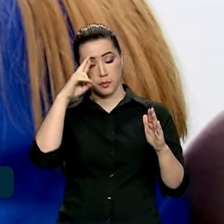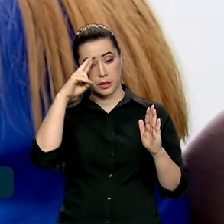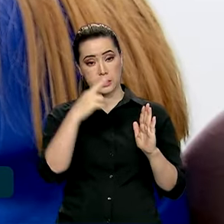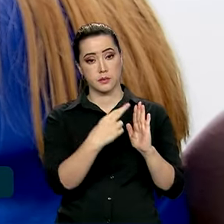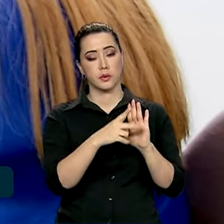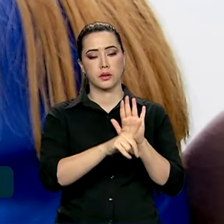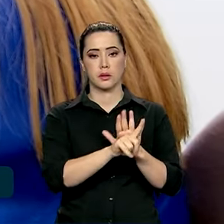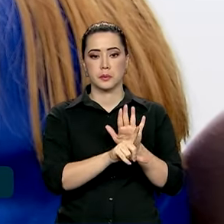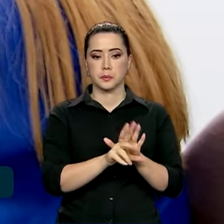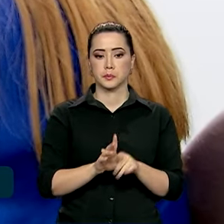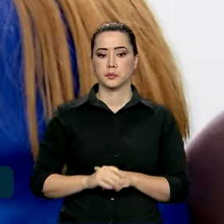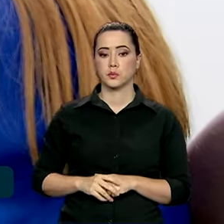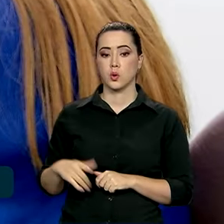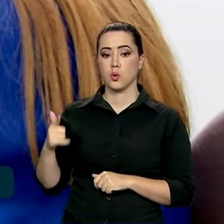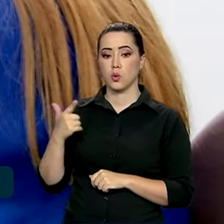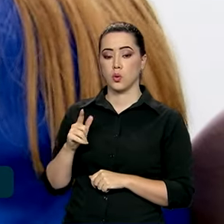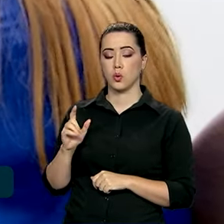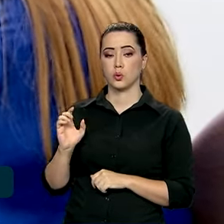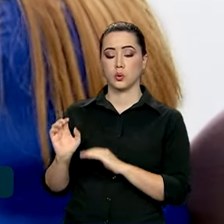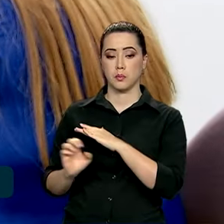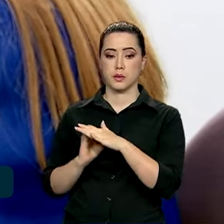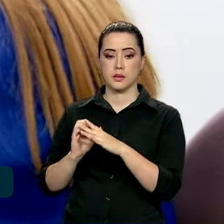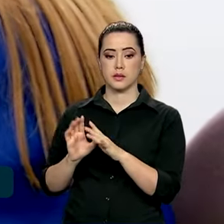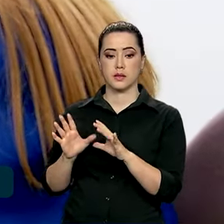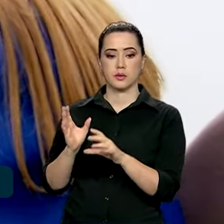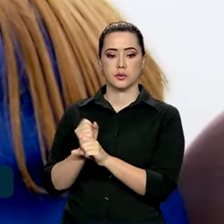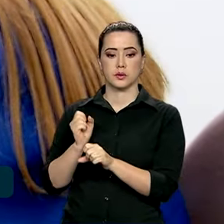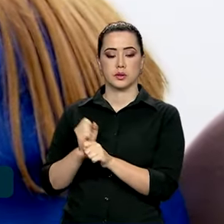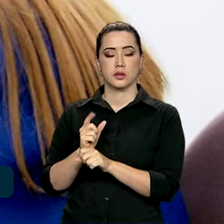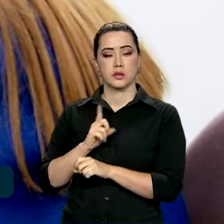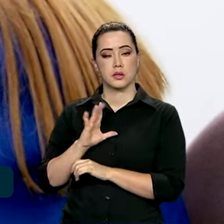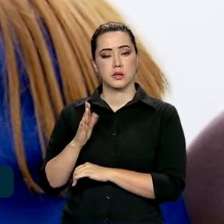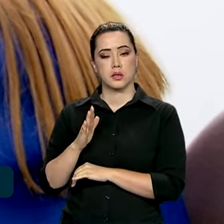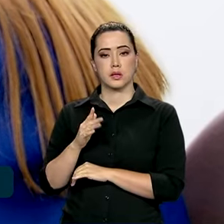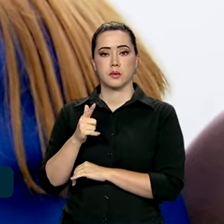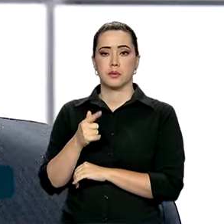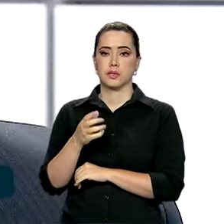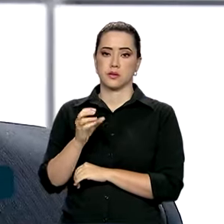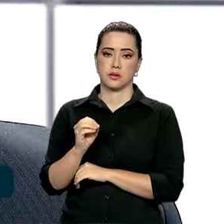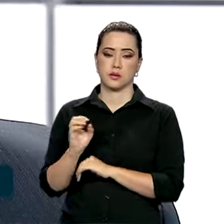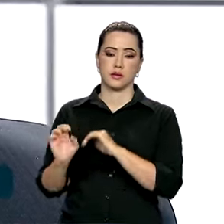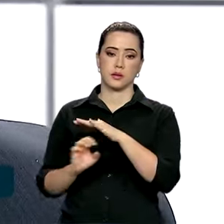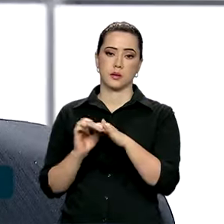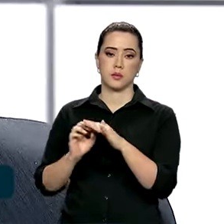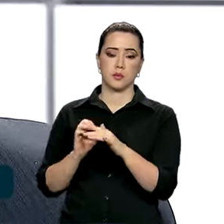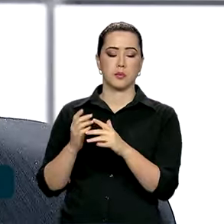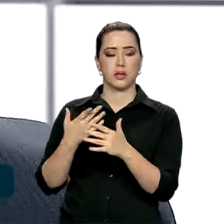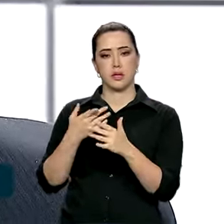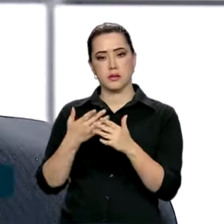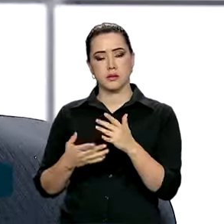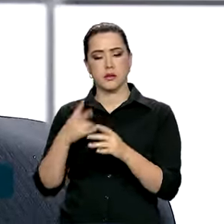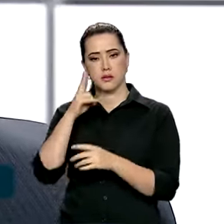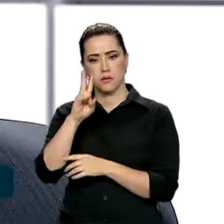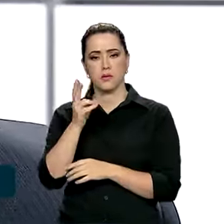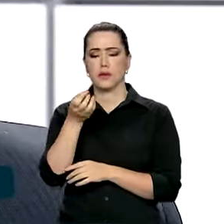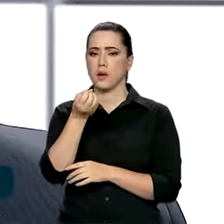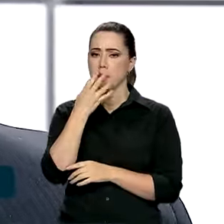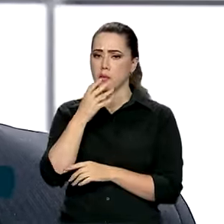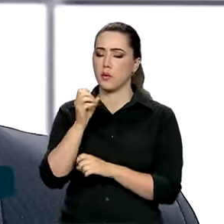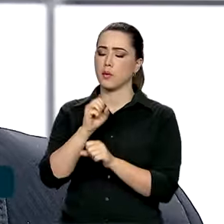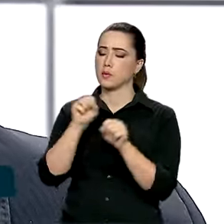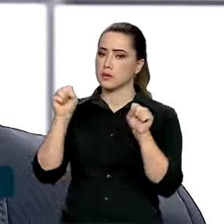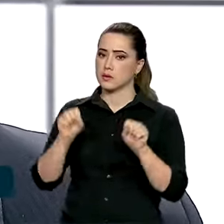Esse outro empresário do setor contábil possui uma carteira de 70 empresas. Também só vê vantagens na